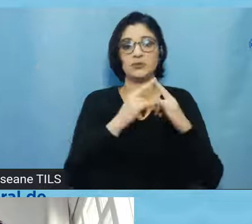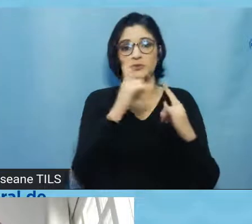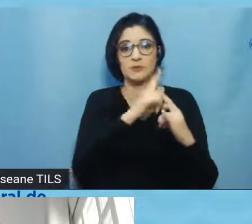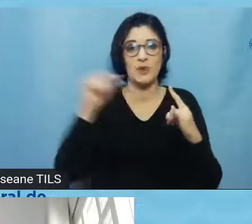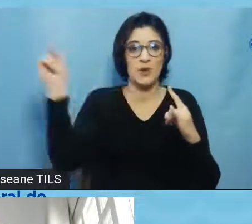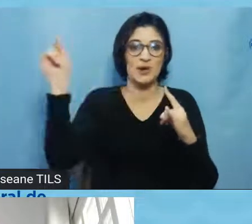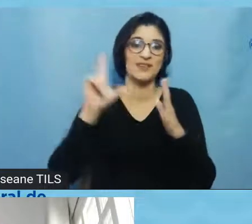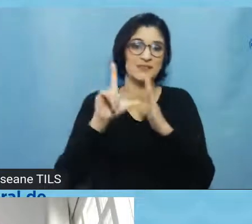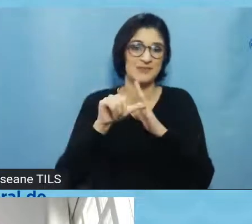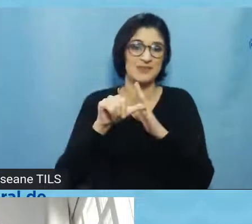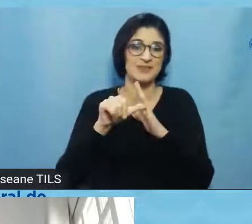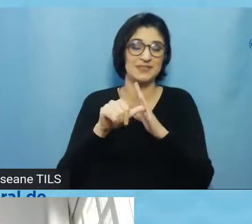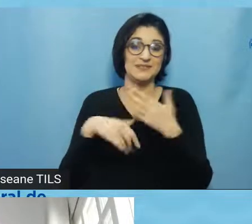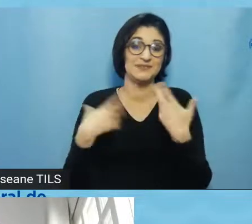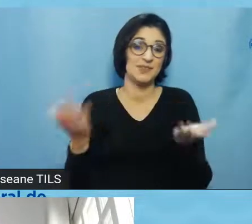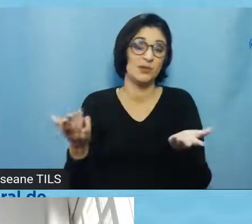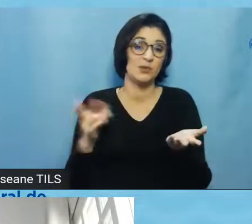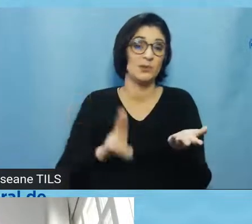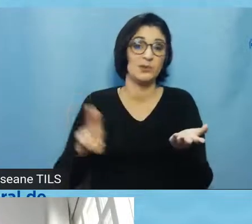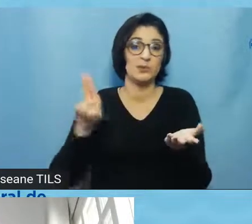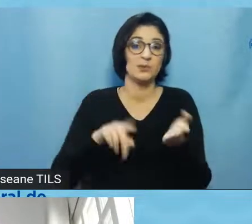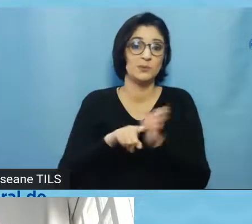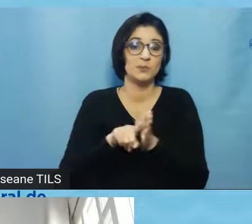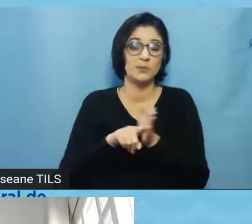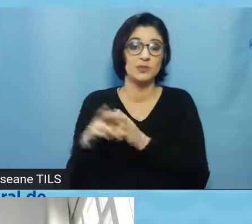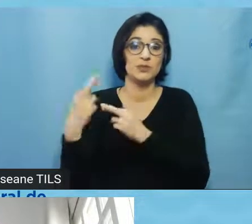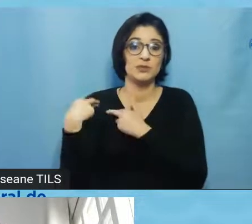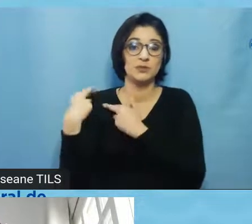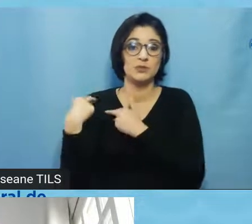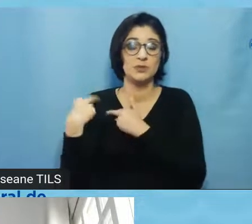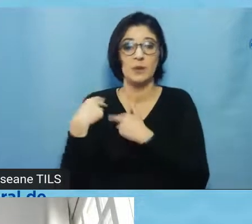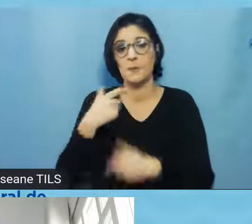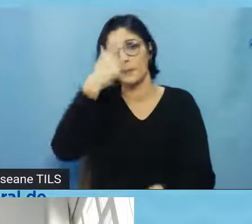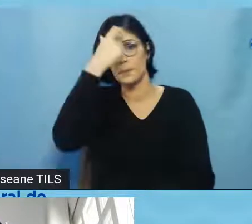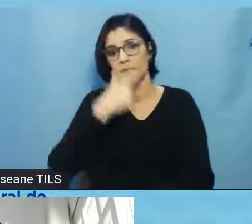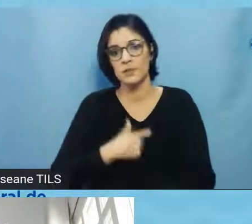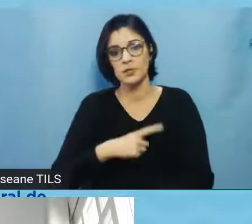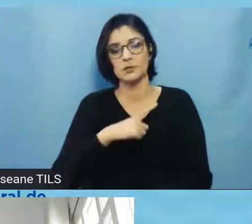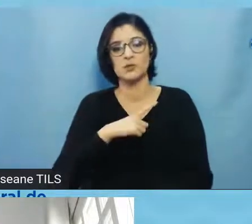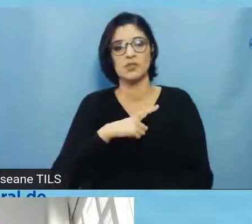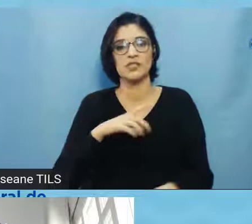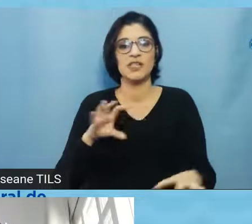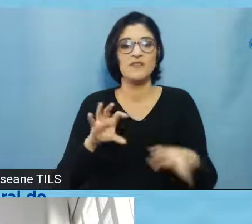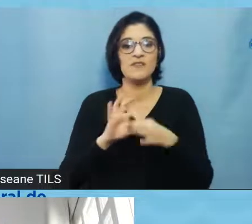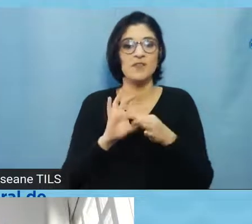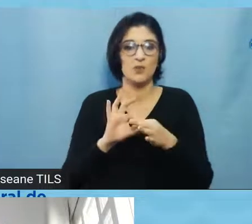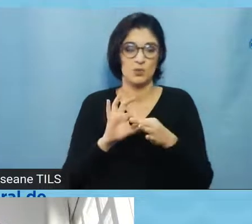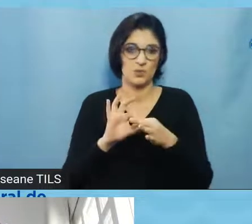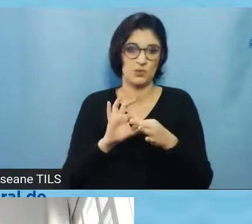utiliza como pesquisador responsável quem tem o vínculo, né? Então, o vínculo